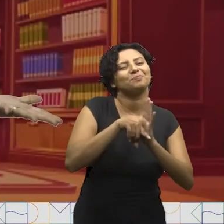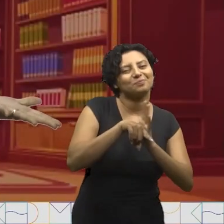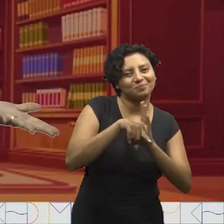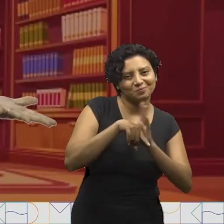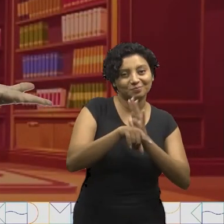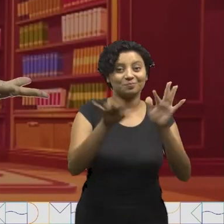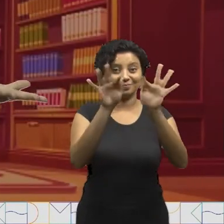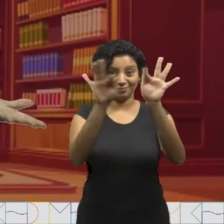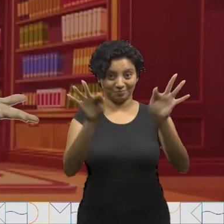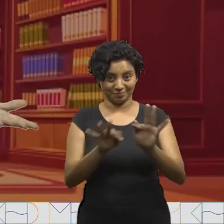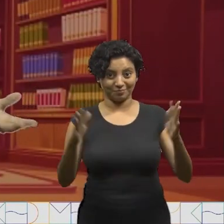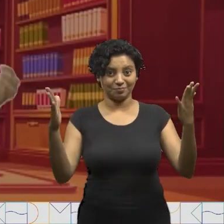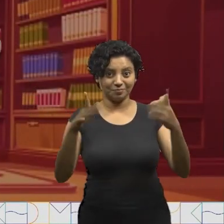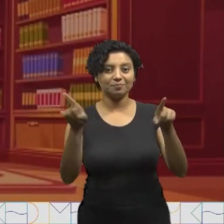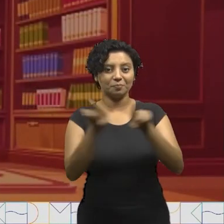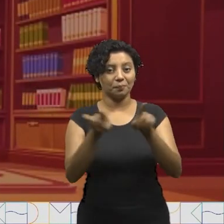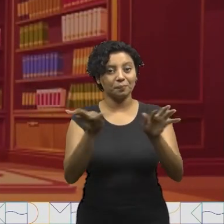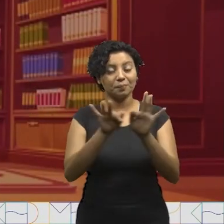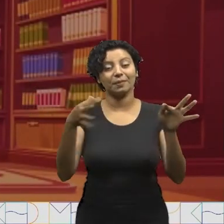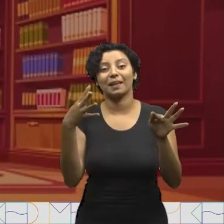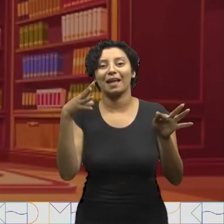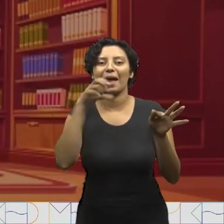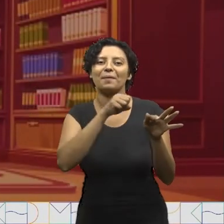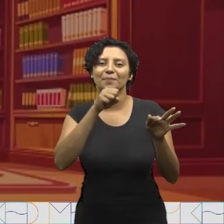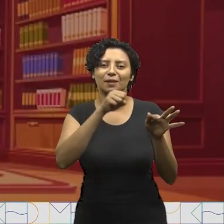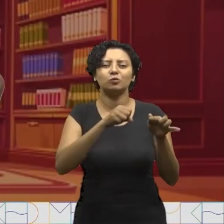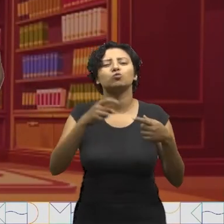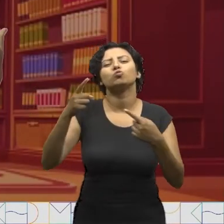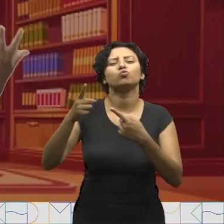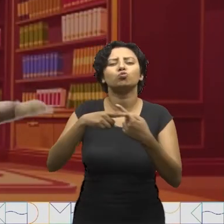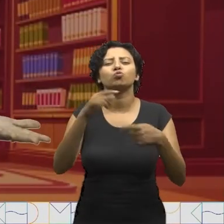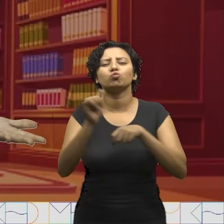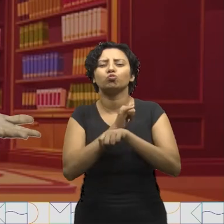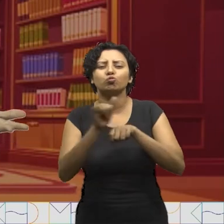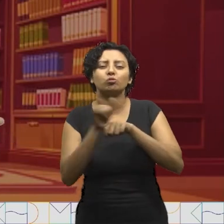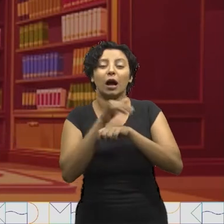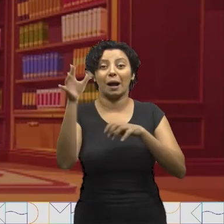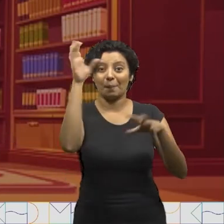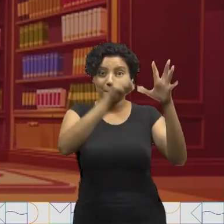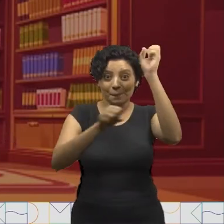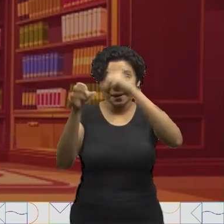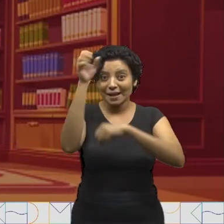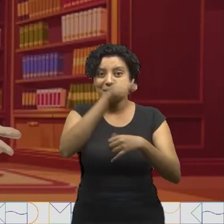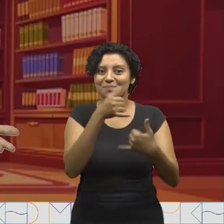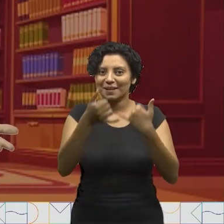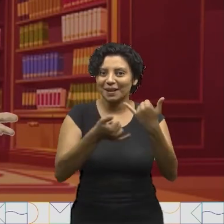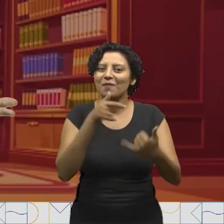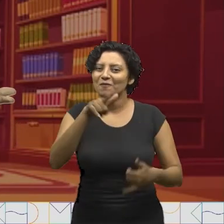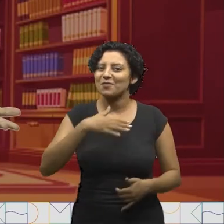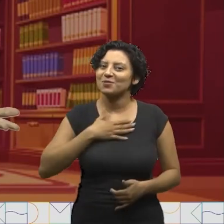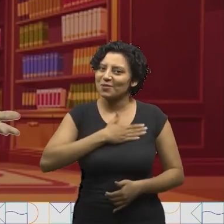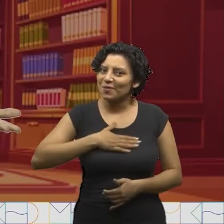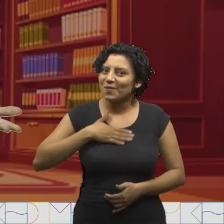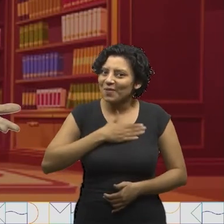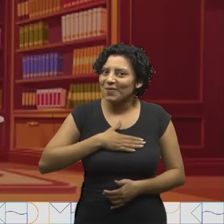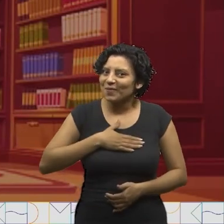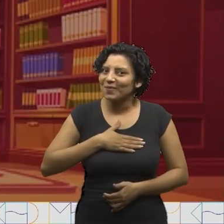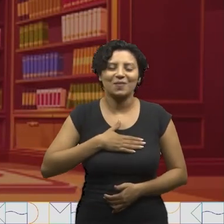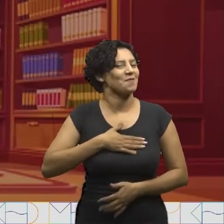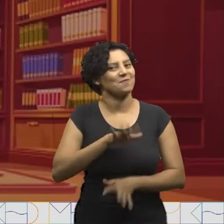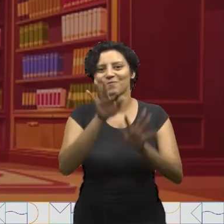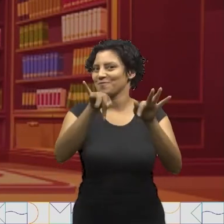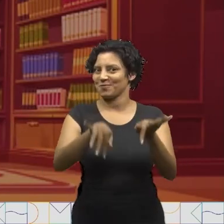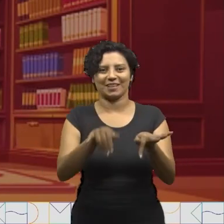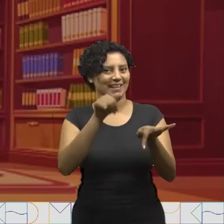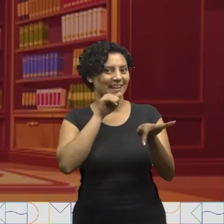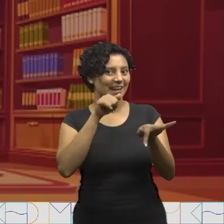Explorar as parlendas e trava-línguas é uma forma de aprender brincando. Você gostou? E